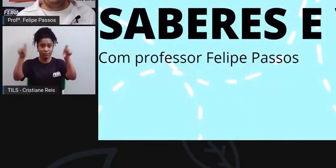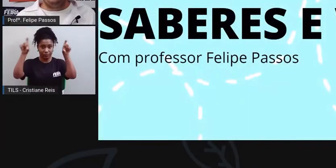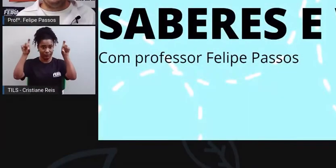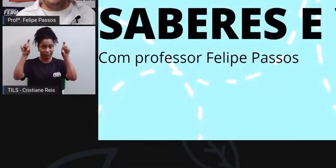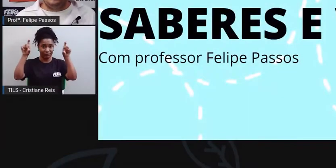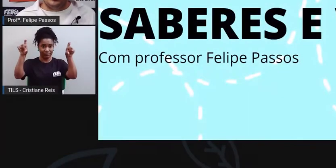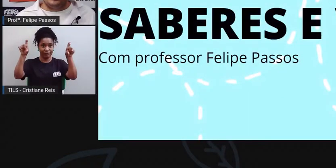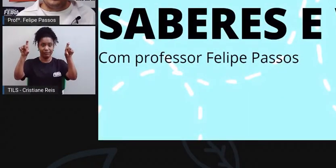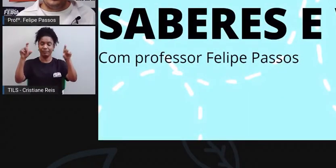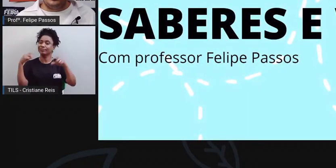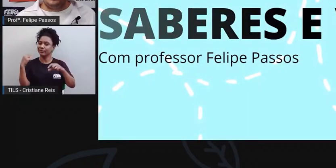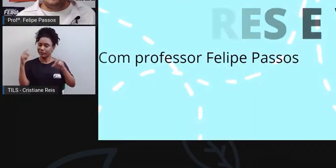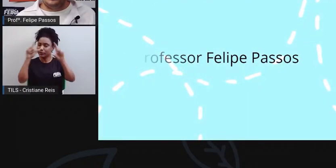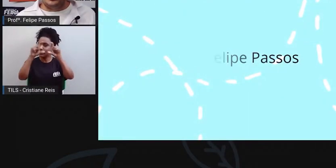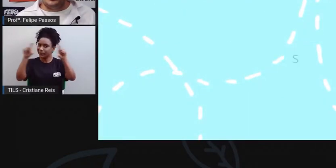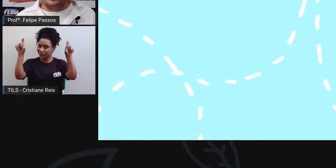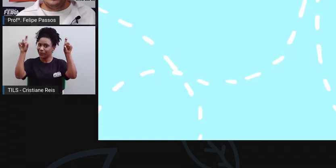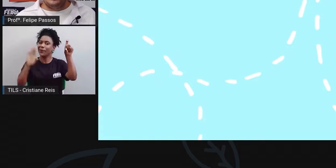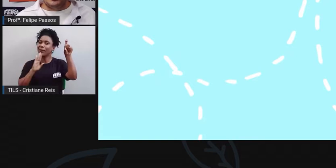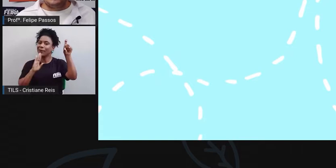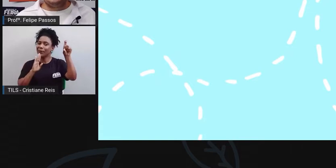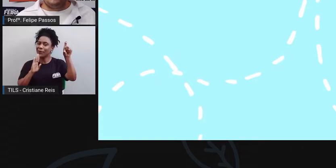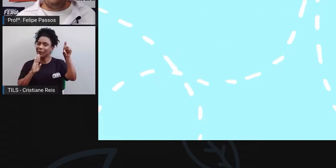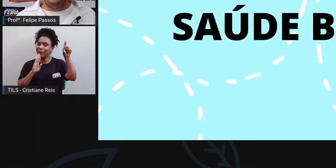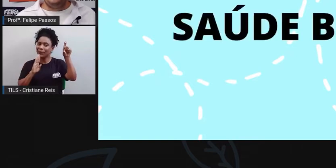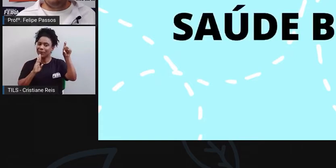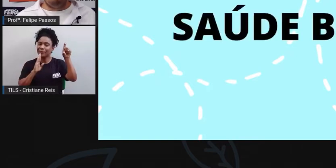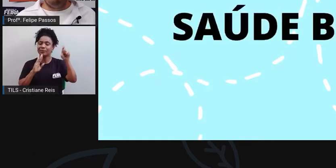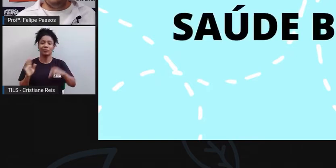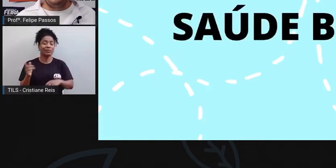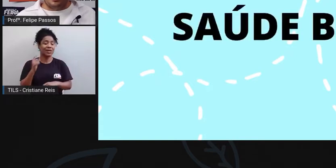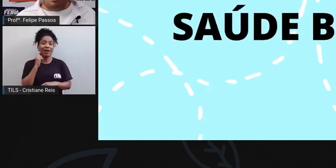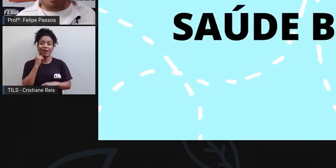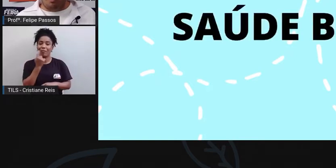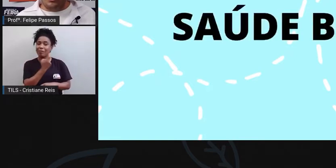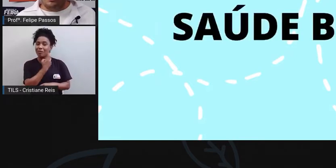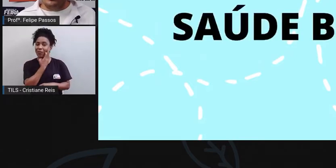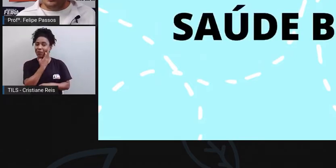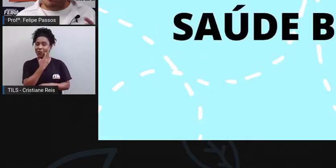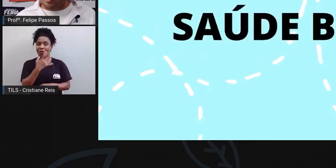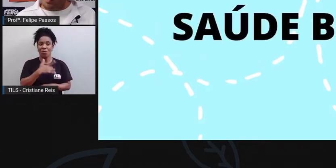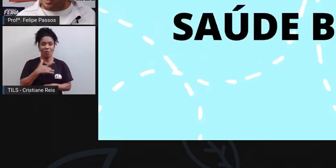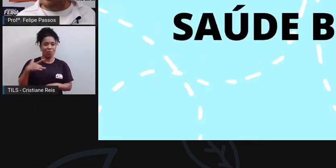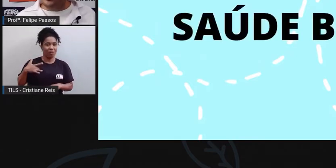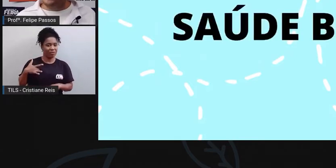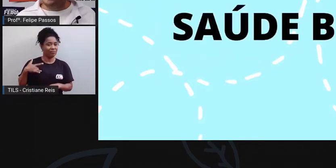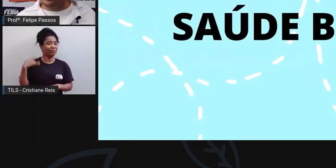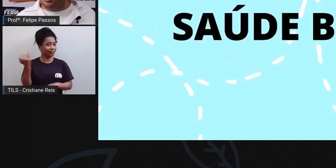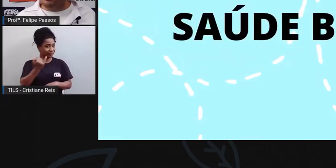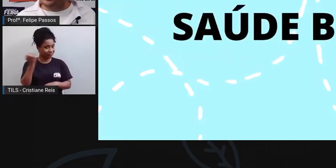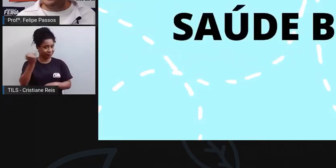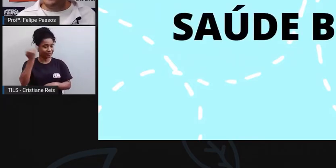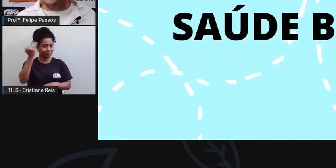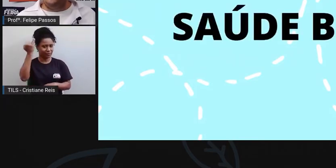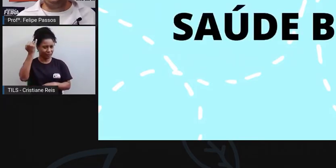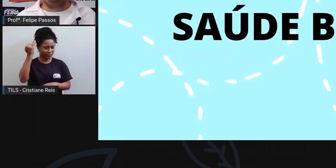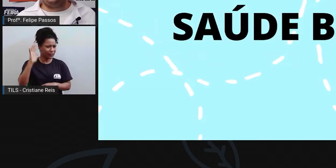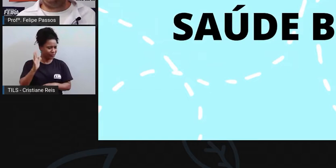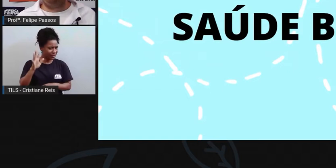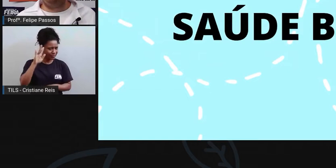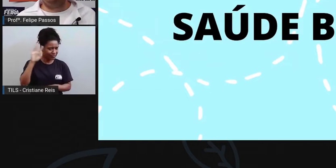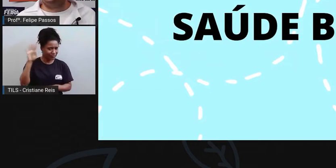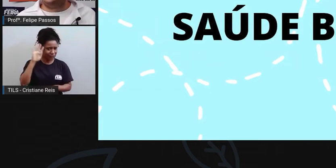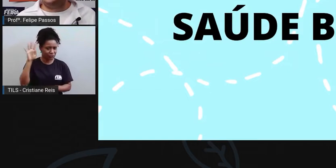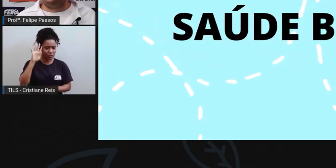todos os dias, que é a saúde bucal. Você já parou para refletir sobre a importância da saúde